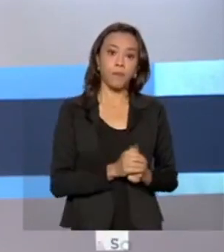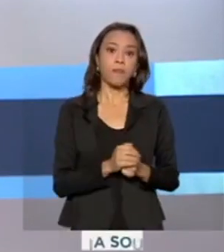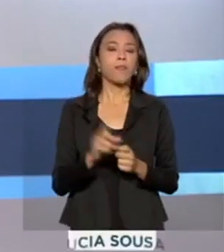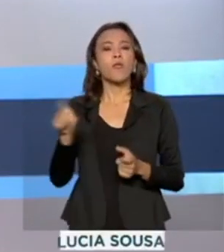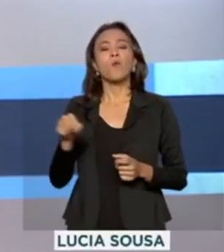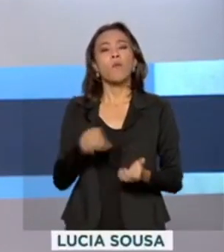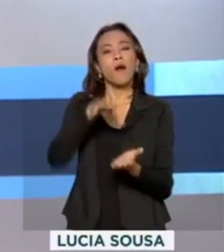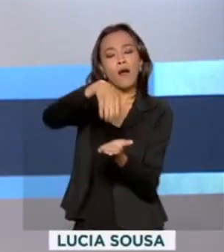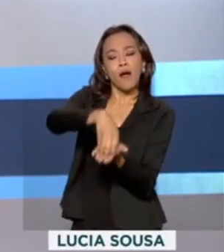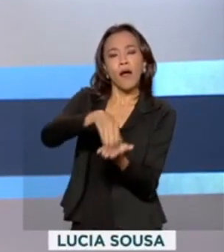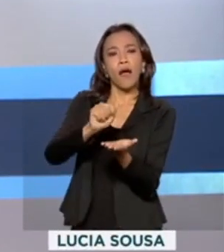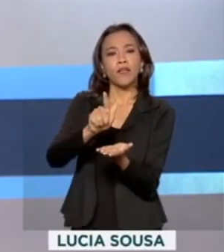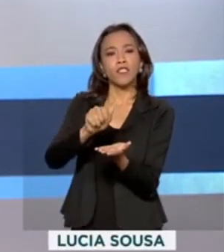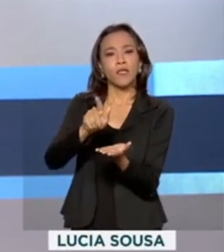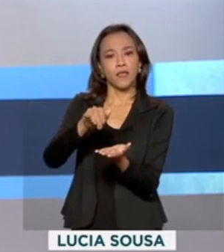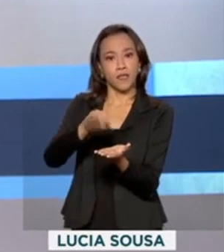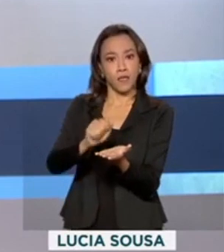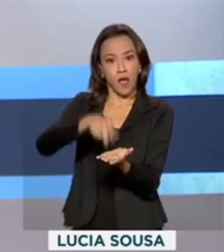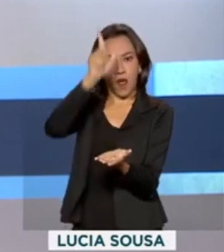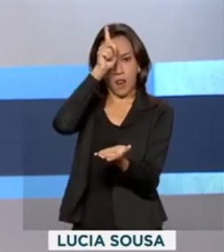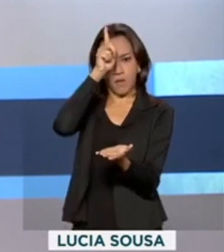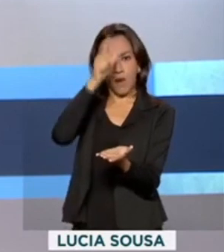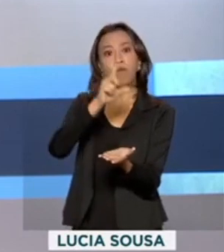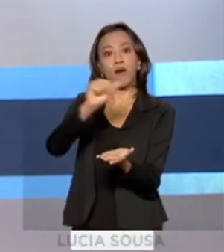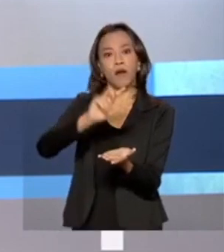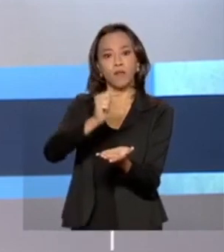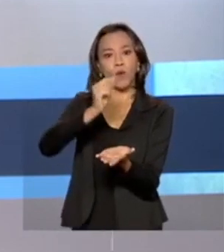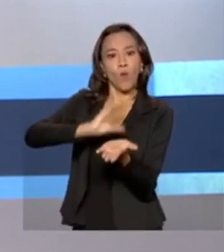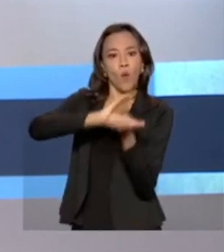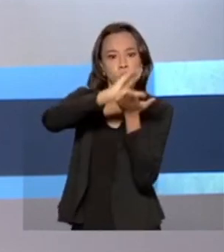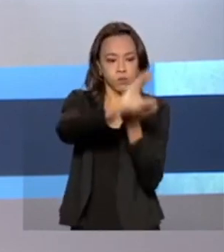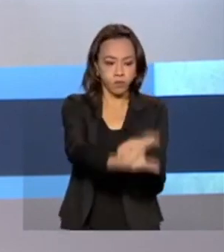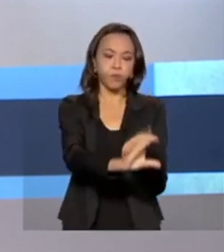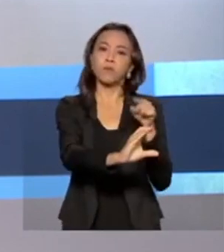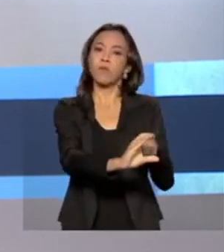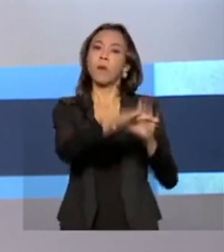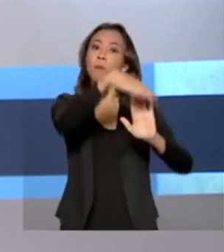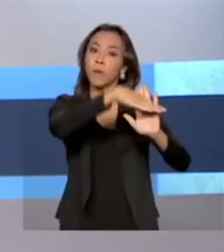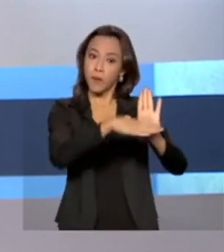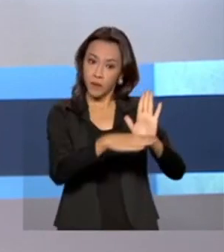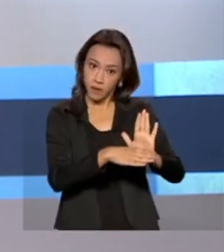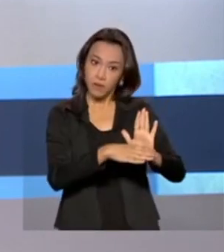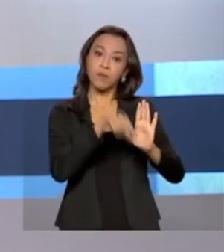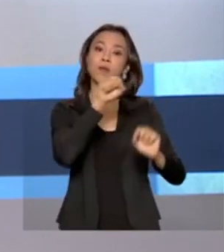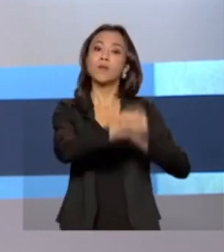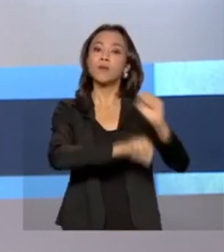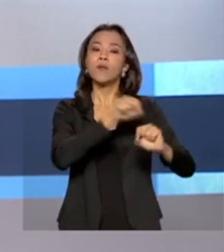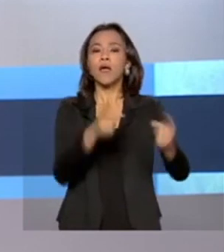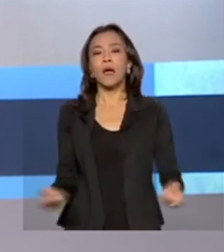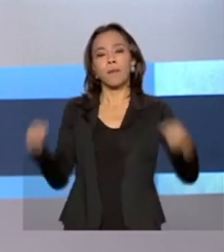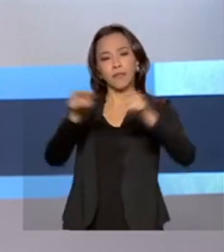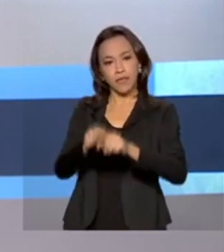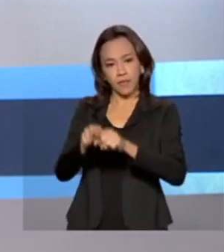internacional vai repassar cerca de 110 milhões de reais para o programa Potencialize, que é uma parceria entre o